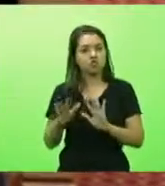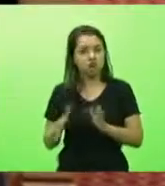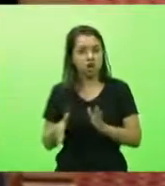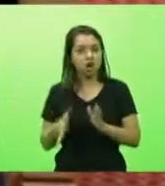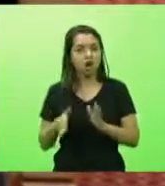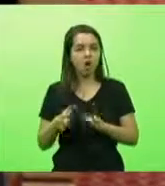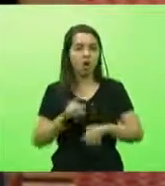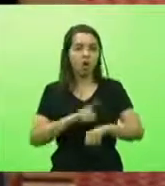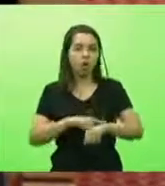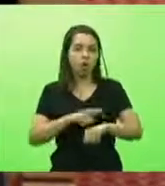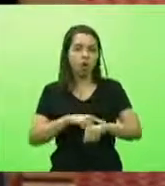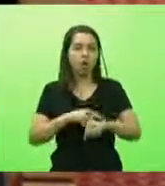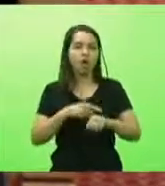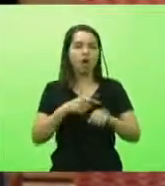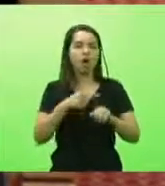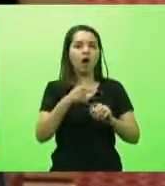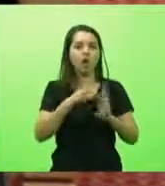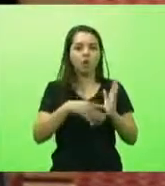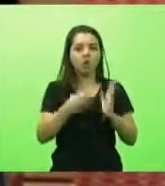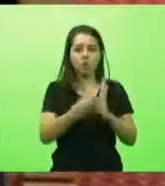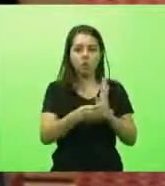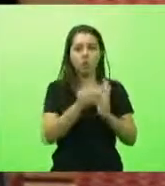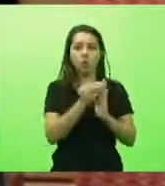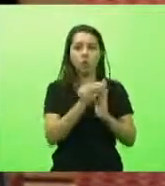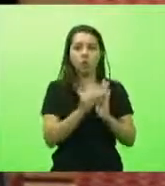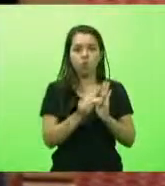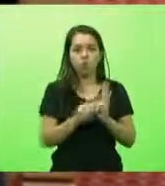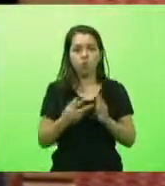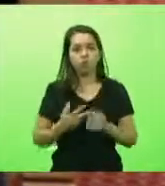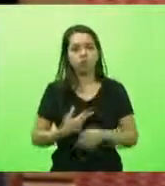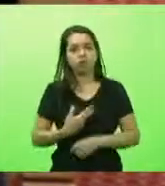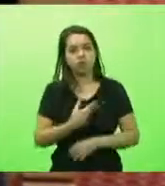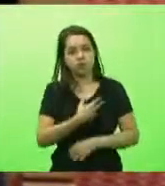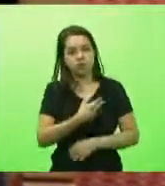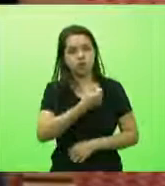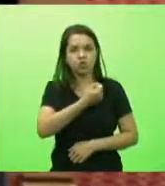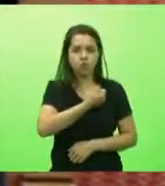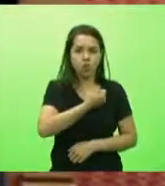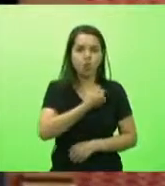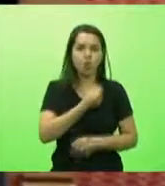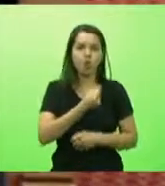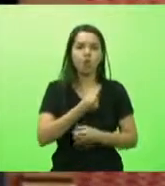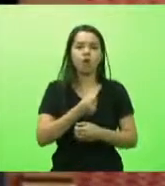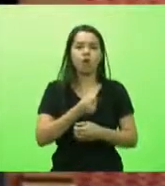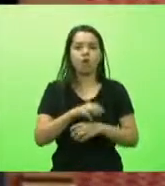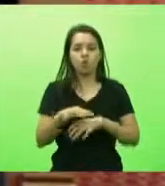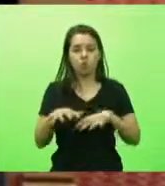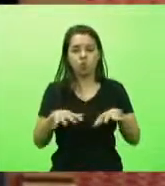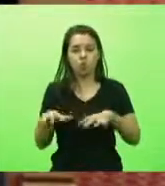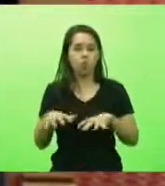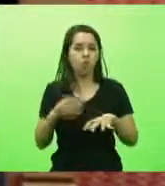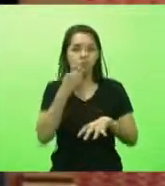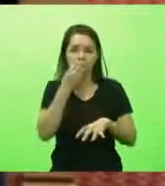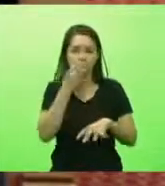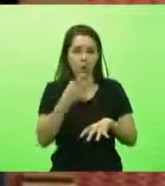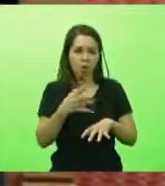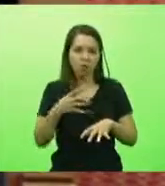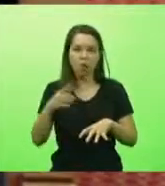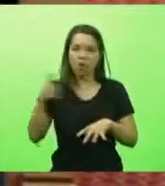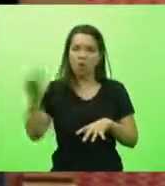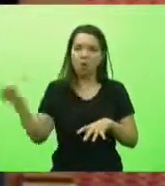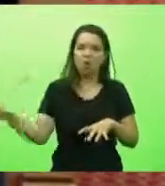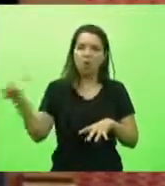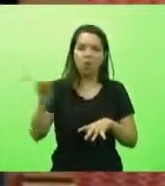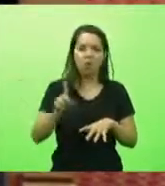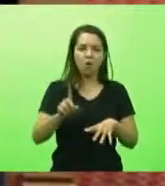distribuídas, os números de cirurgias distribuídas e é bom que fique assim e que ninguém venha mexer,